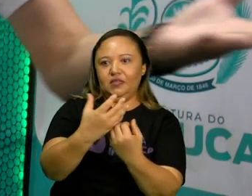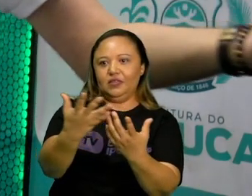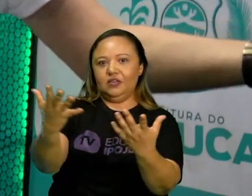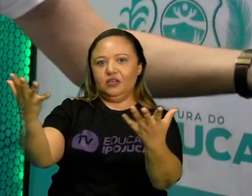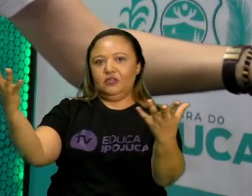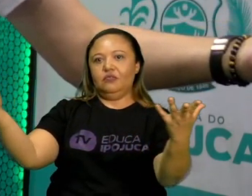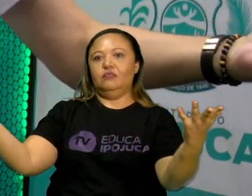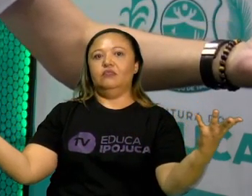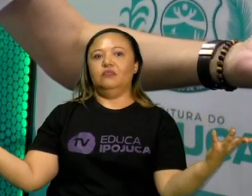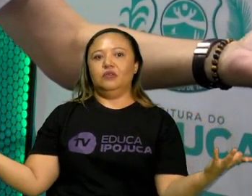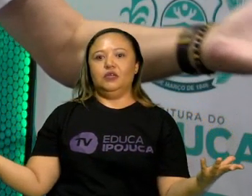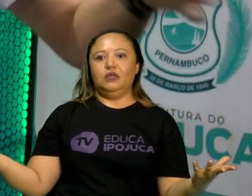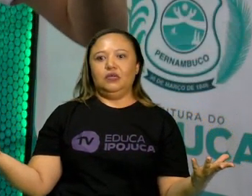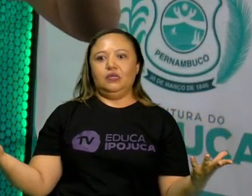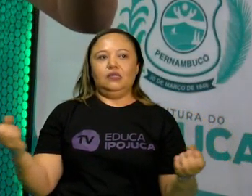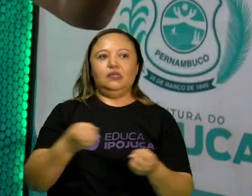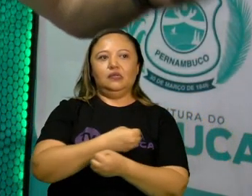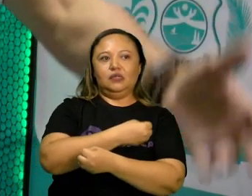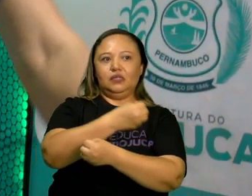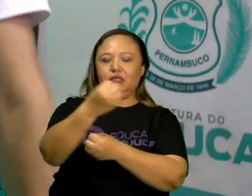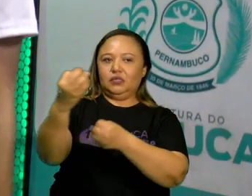Tem que botar esse produto no mercado.